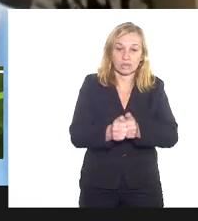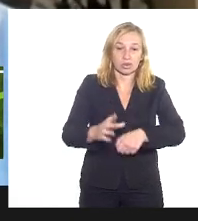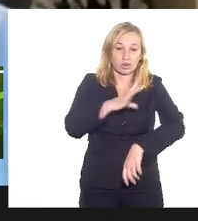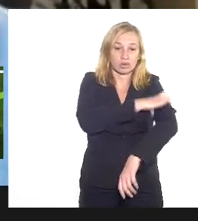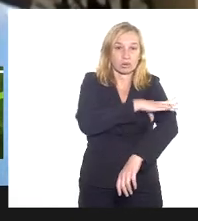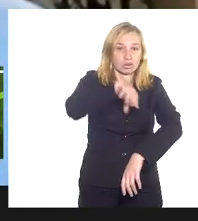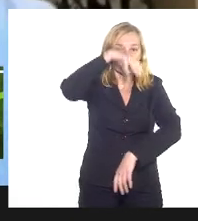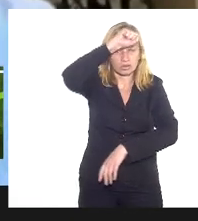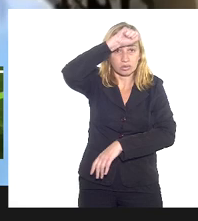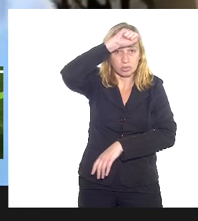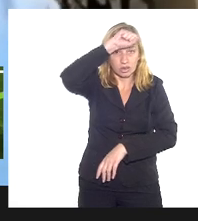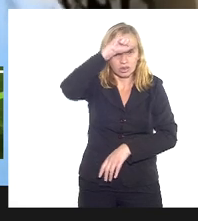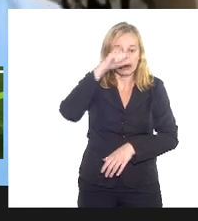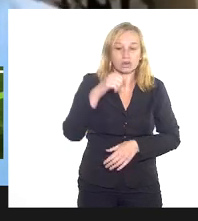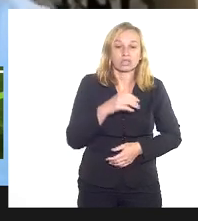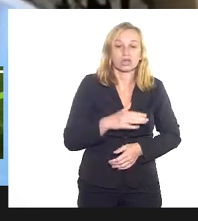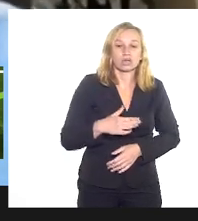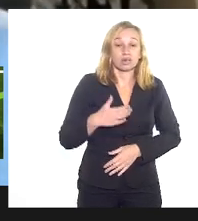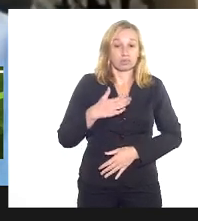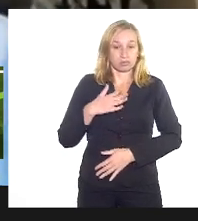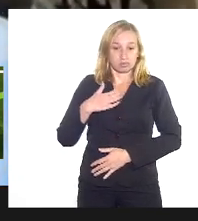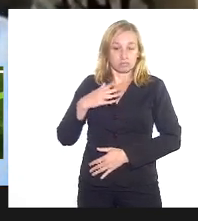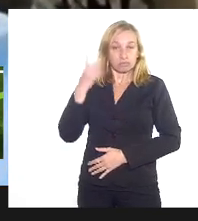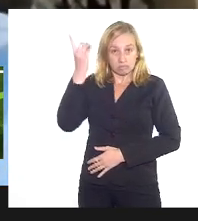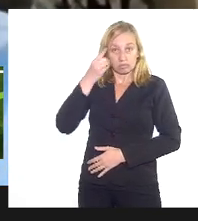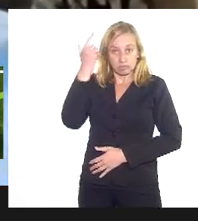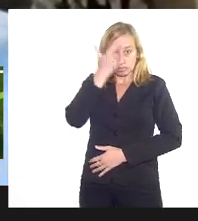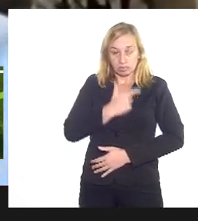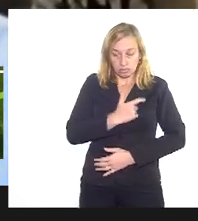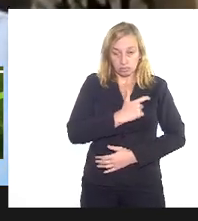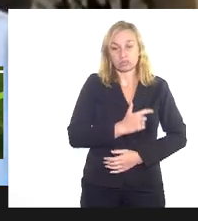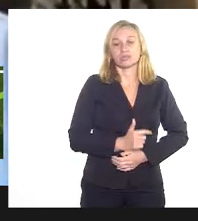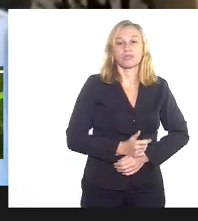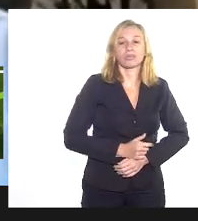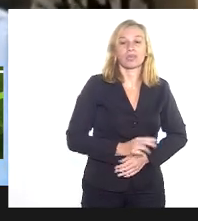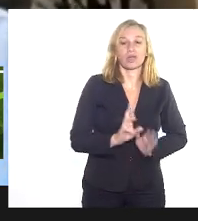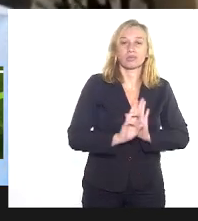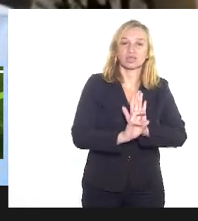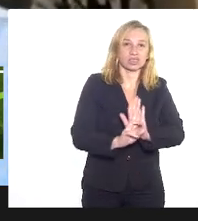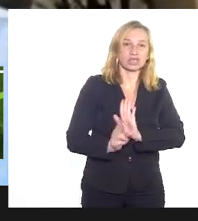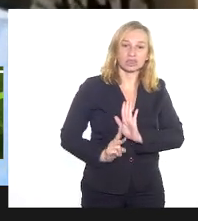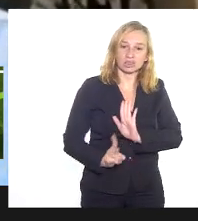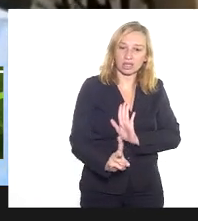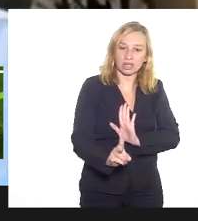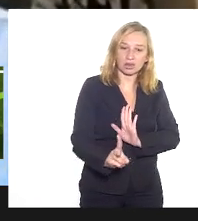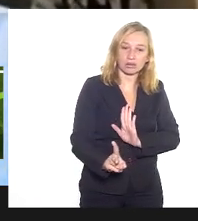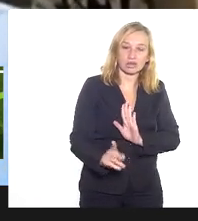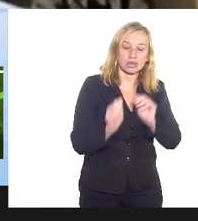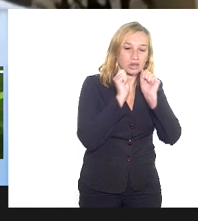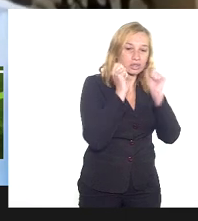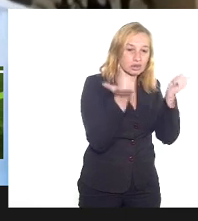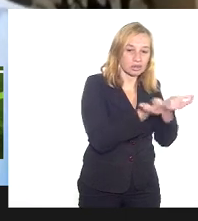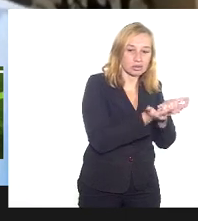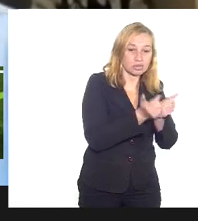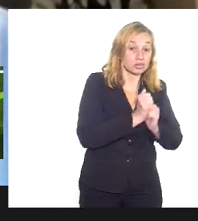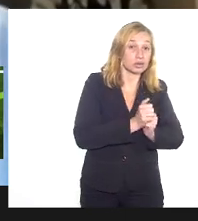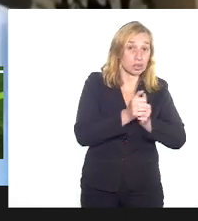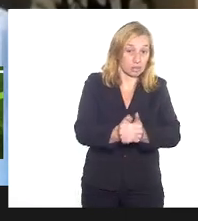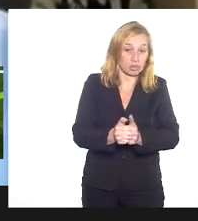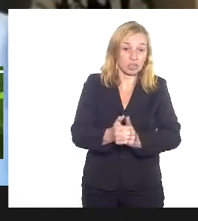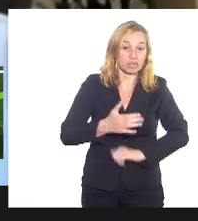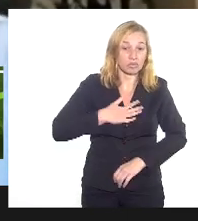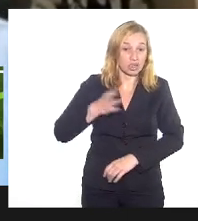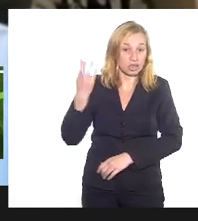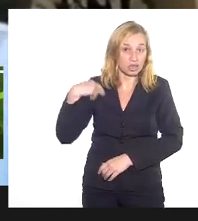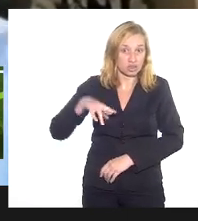e do Parno Pler. A minha parte como deputado e fiz, sempre apresentei na Assembleia um segmento da minha